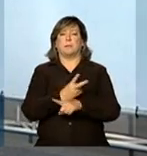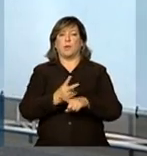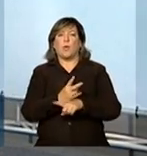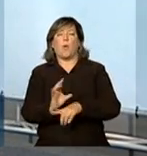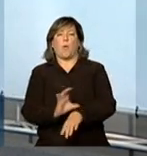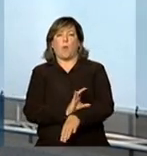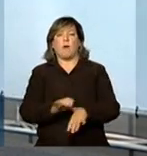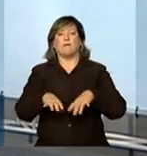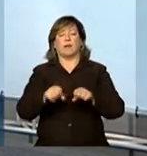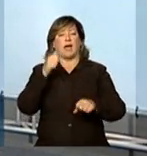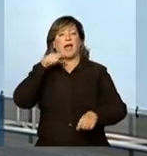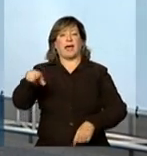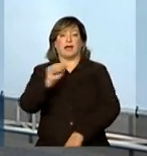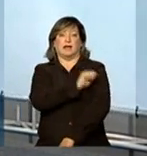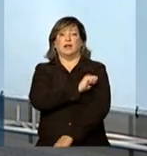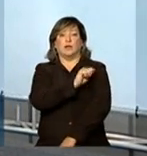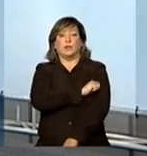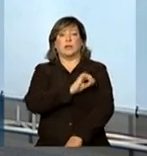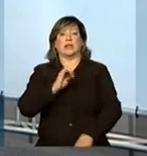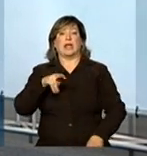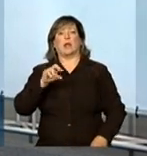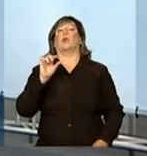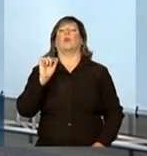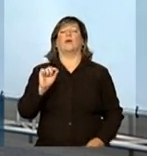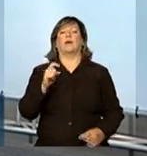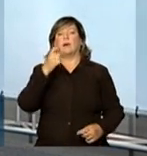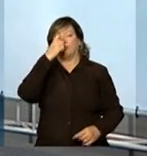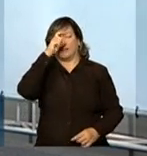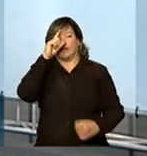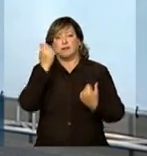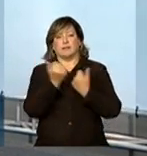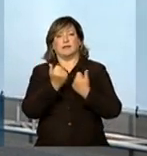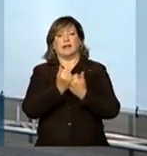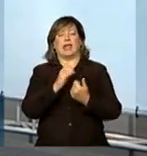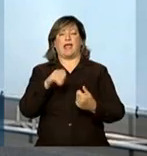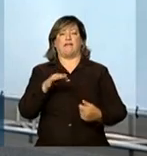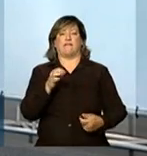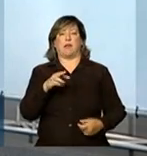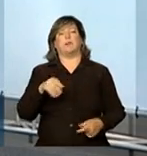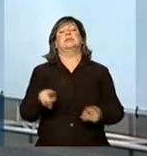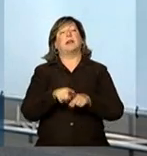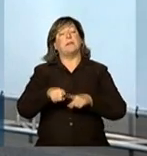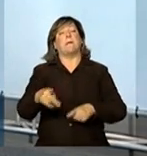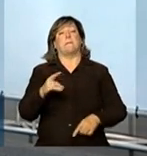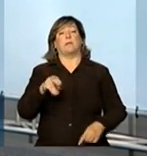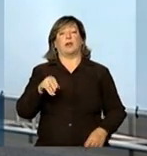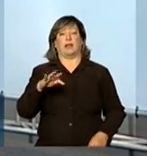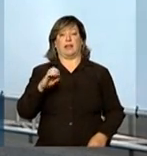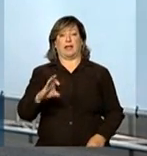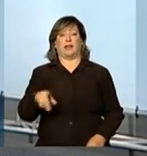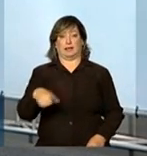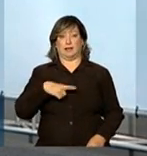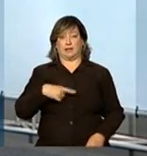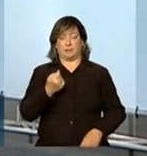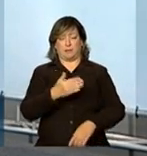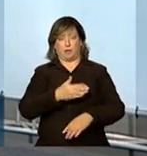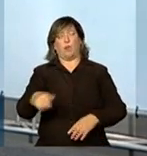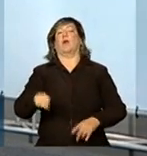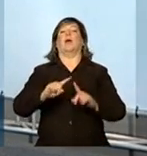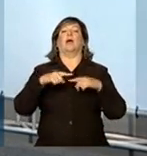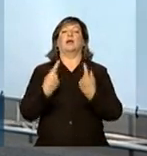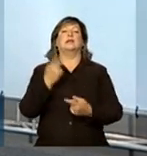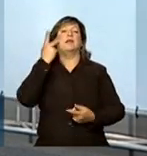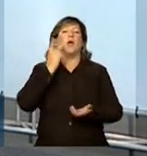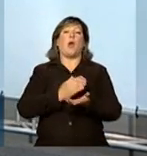desqualificar. Ela é aluna do curso técnico de enfermagem, também por meio do Pronatec. Em instantes, a cerimônia começa aqui em São